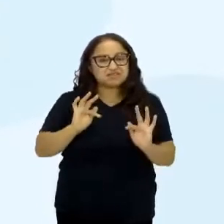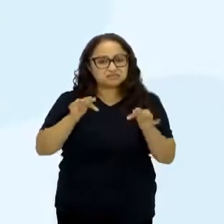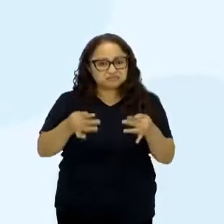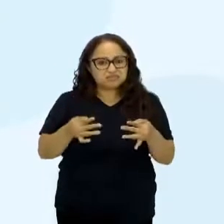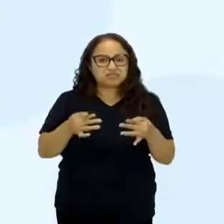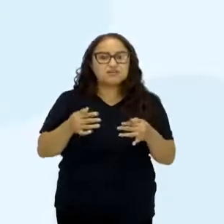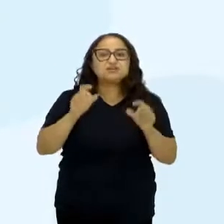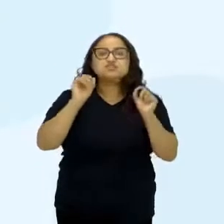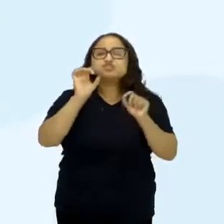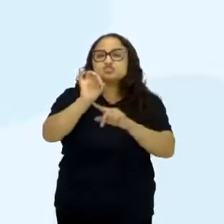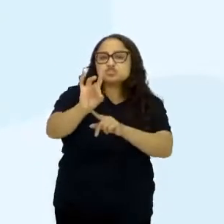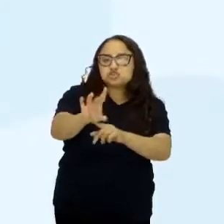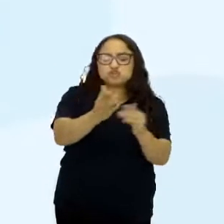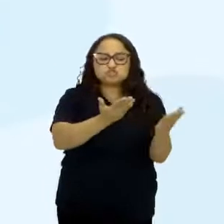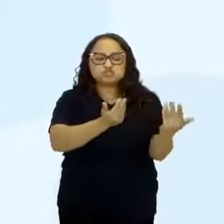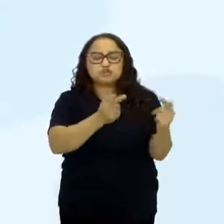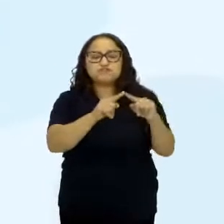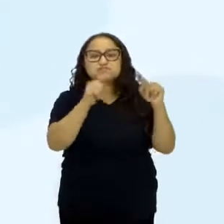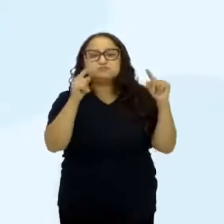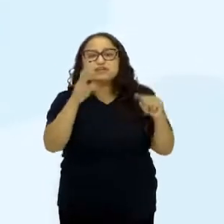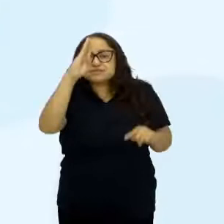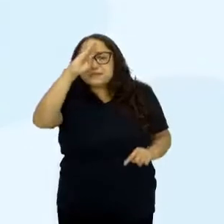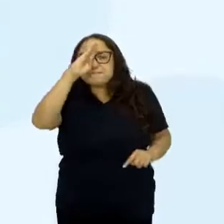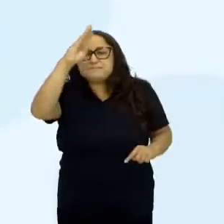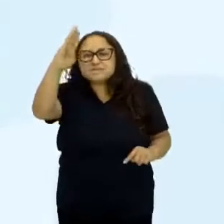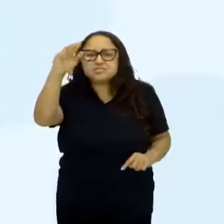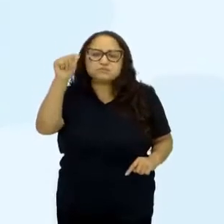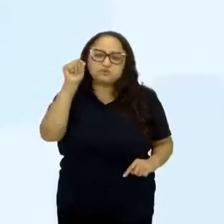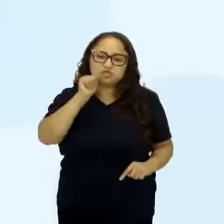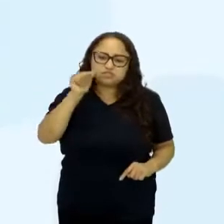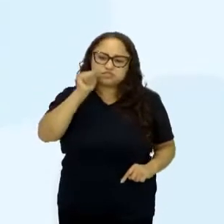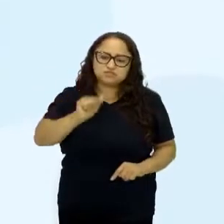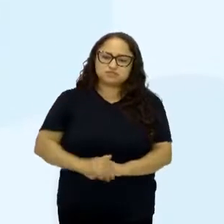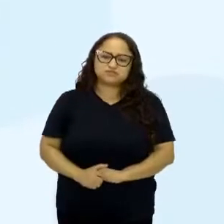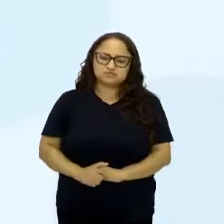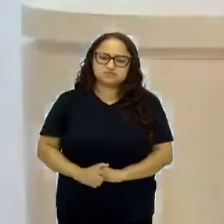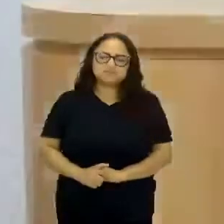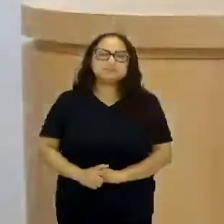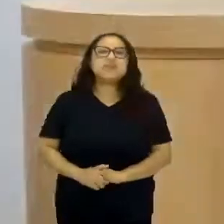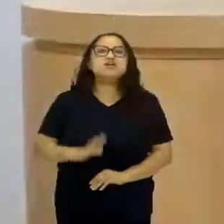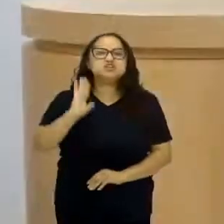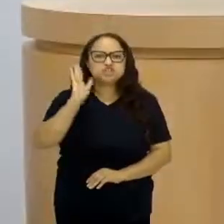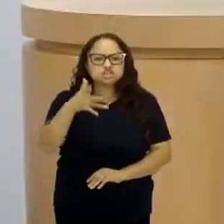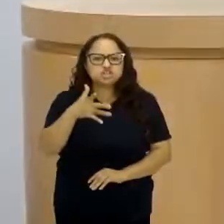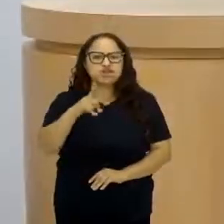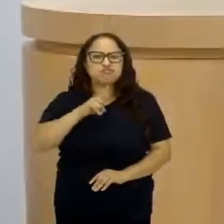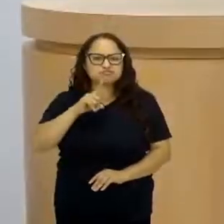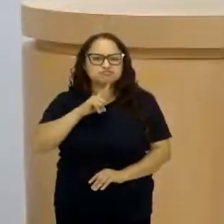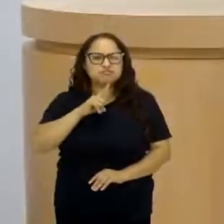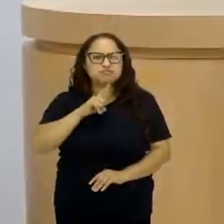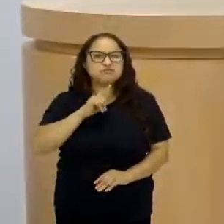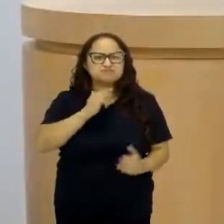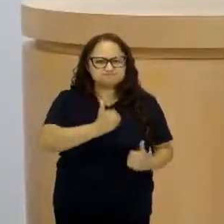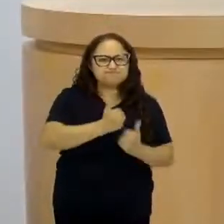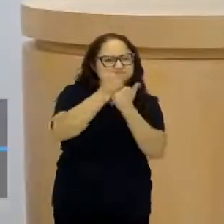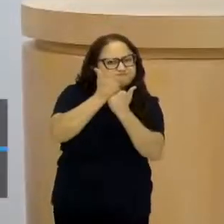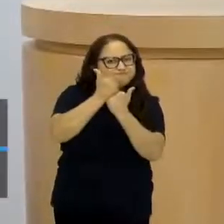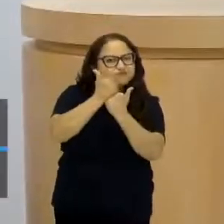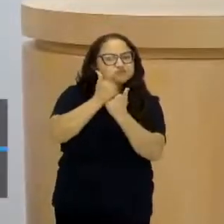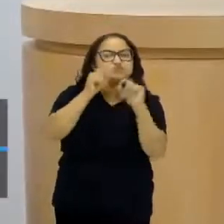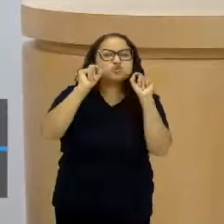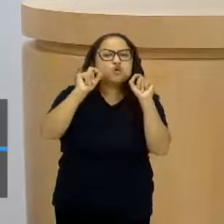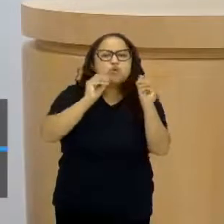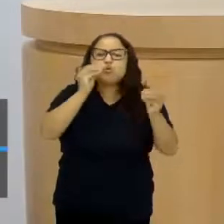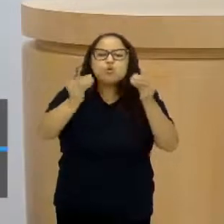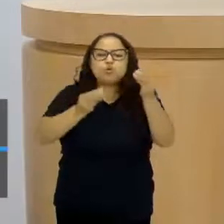ali, falava só de jovens, mas aparece principalmente as garotas. Então defende a tese de que as meninas são as mais afetadas